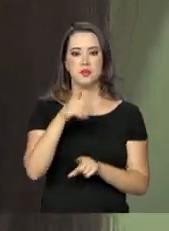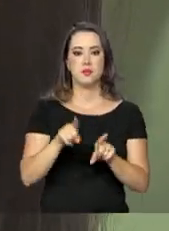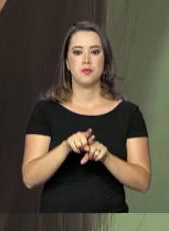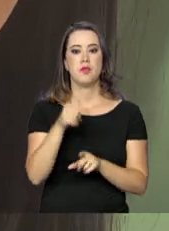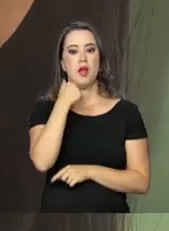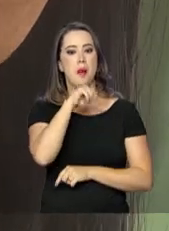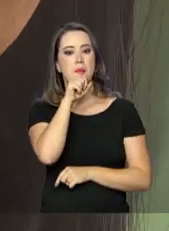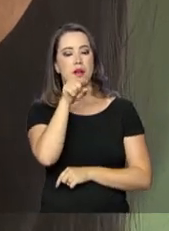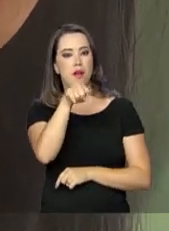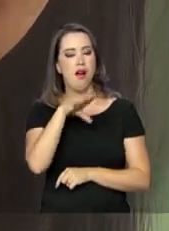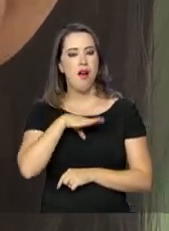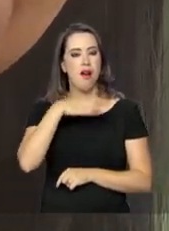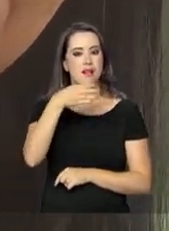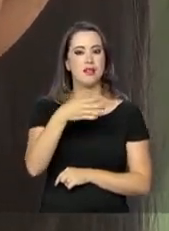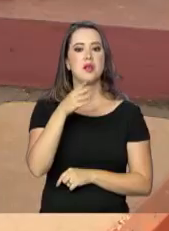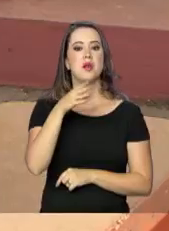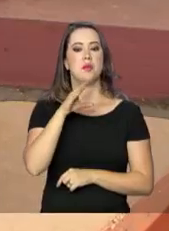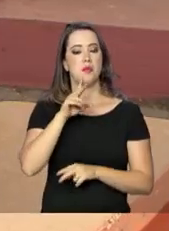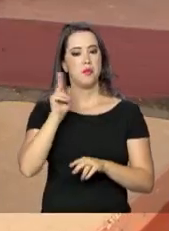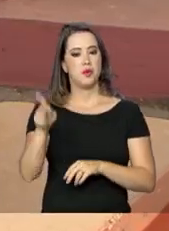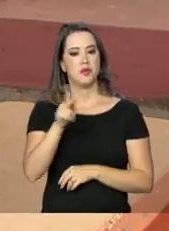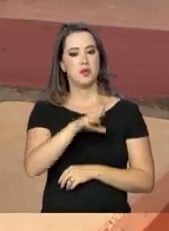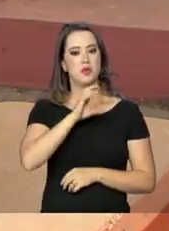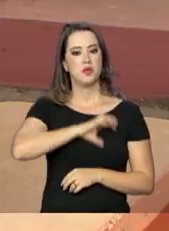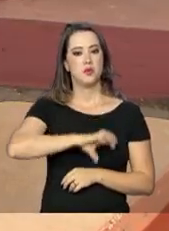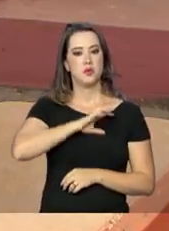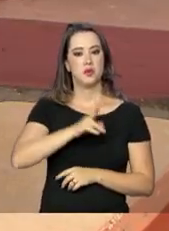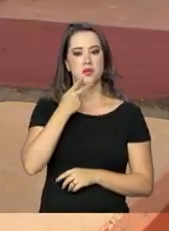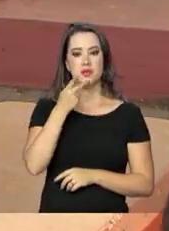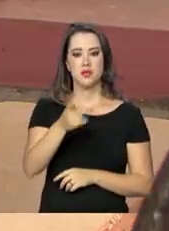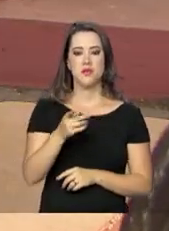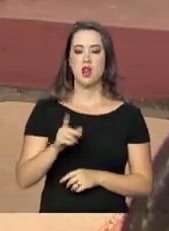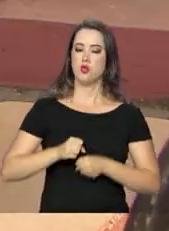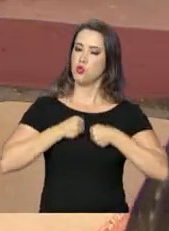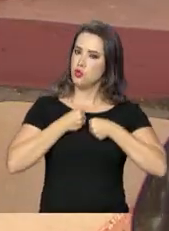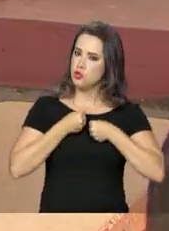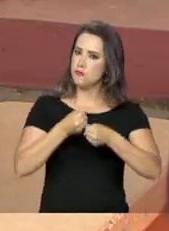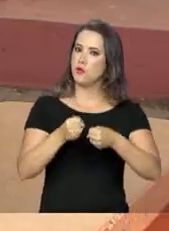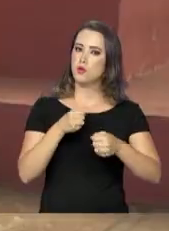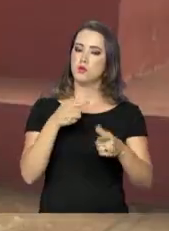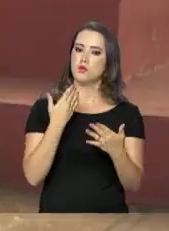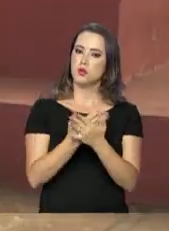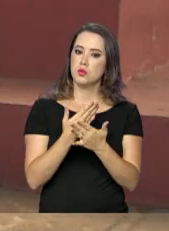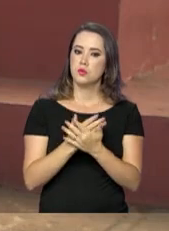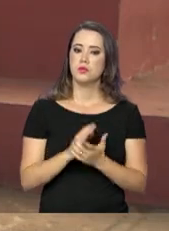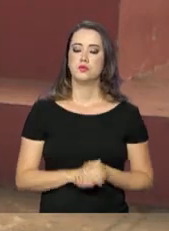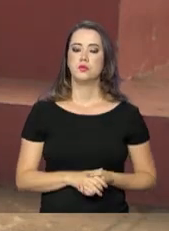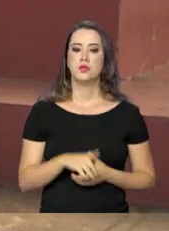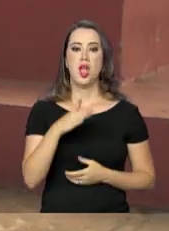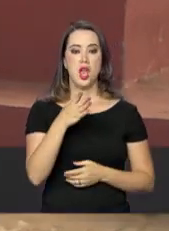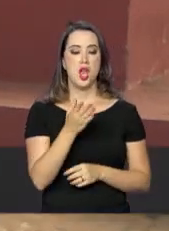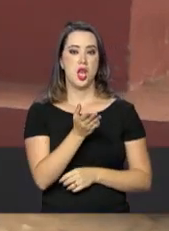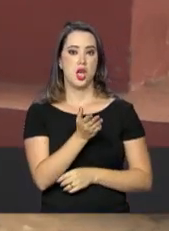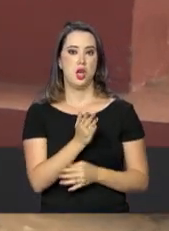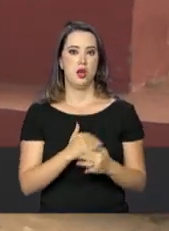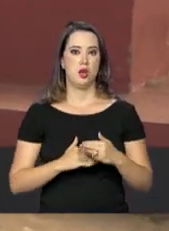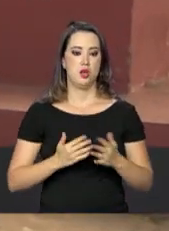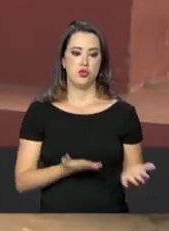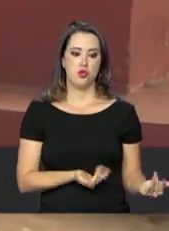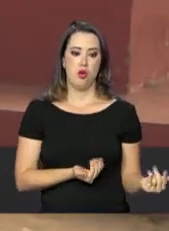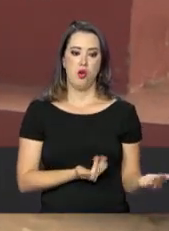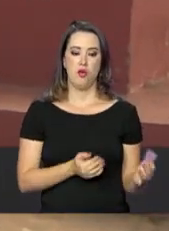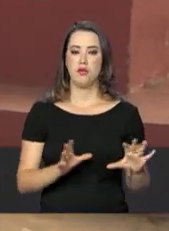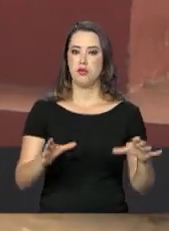a mãe, que é professora de português, fala da dedicação do filho com os estudos. Ele era o mais novo da comitiva